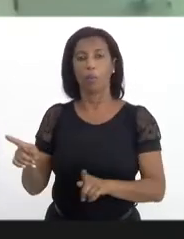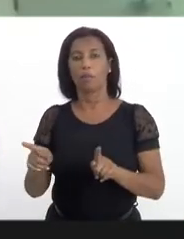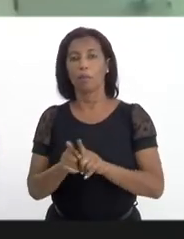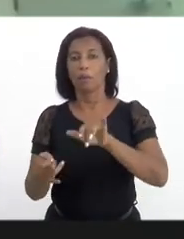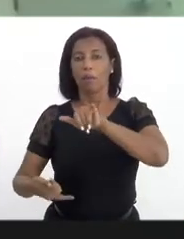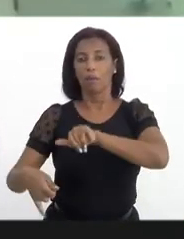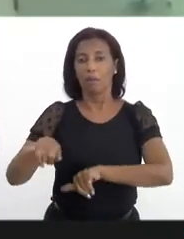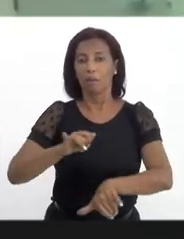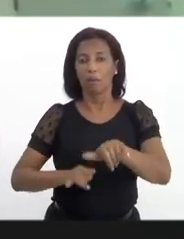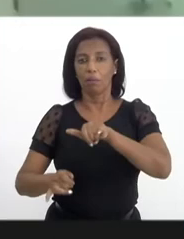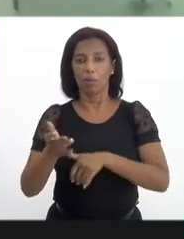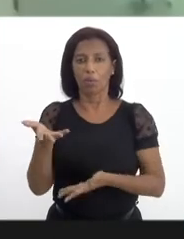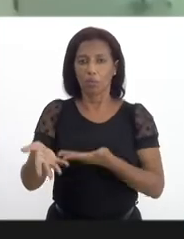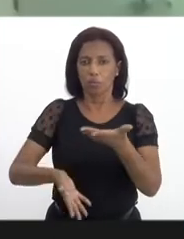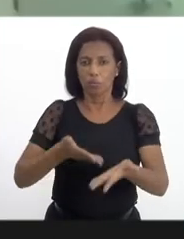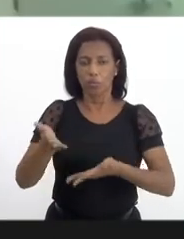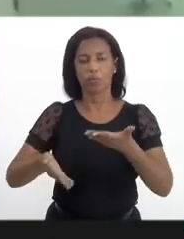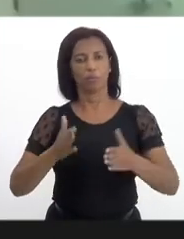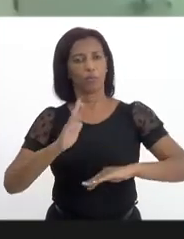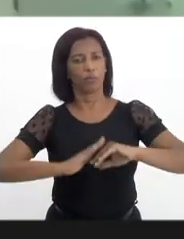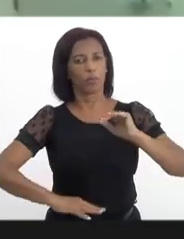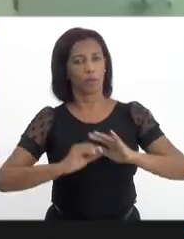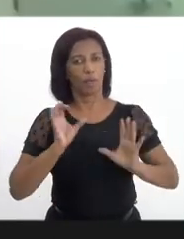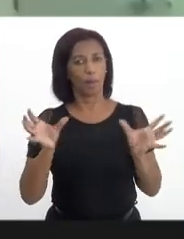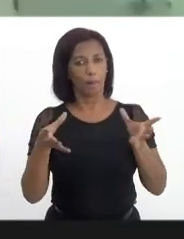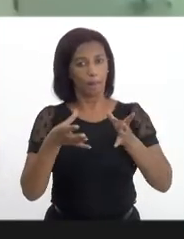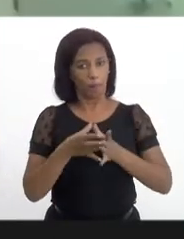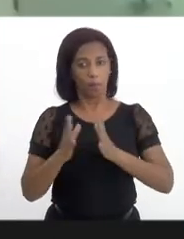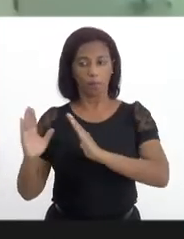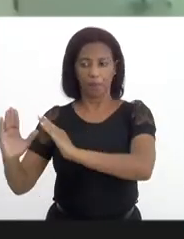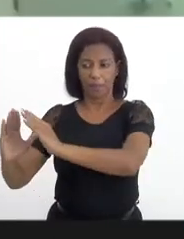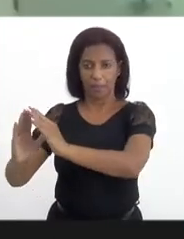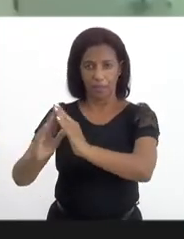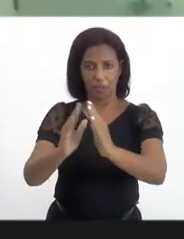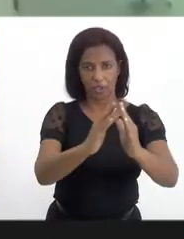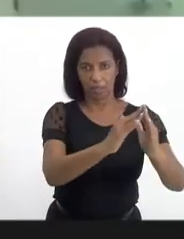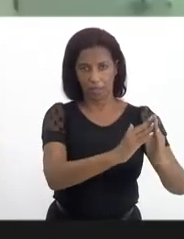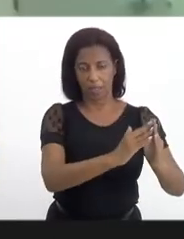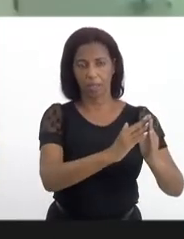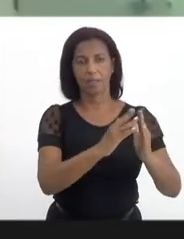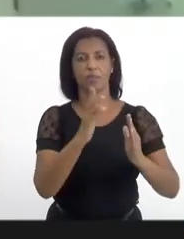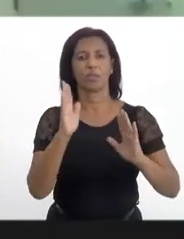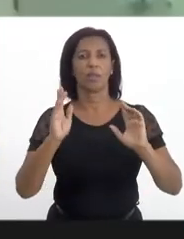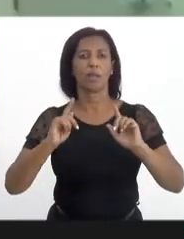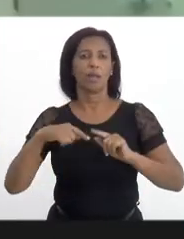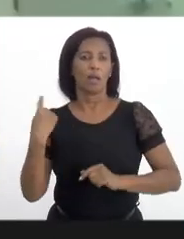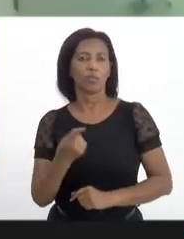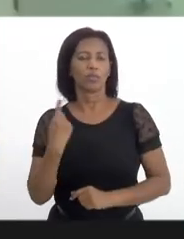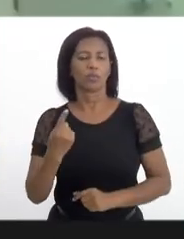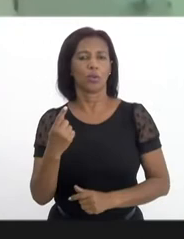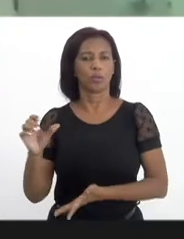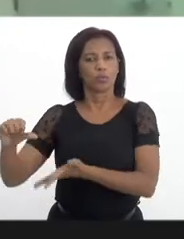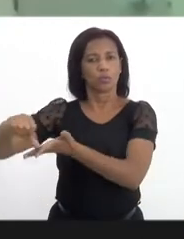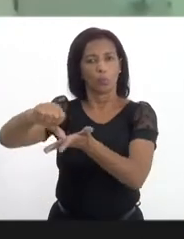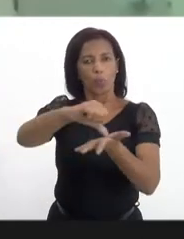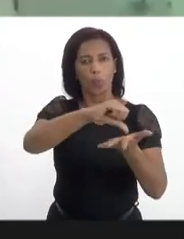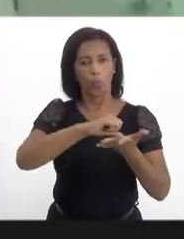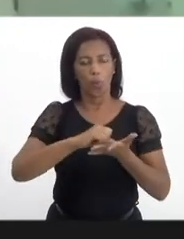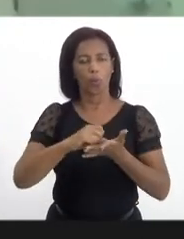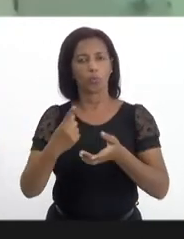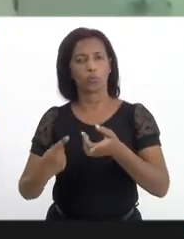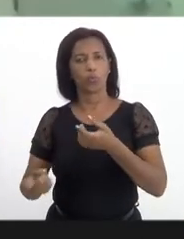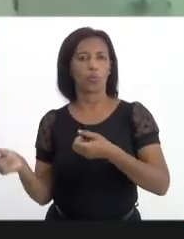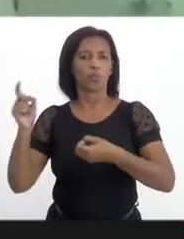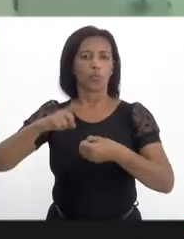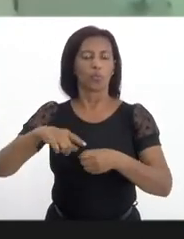Cuidados, que leva profissionais dos nossos abrigos, nas nossas unidades, as nossas unidades de reinserção social, que